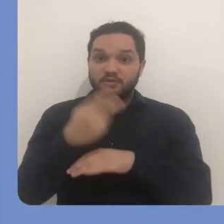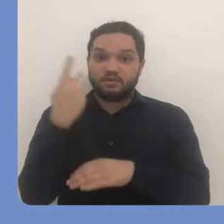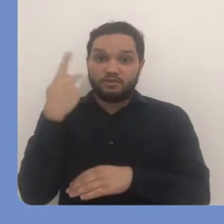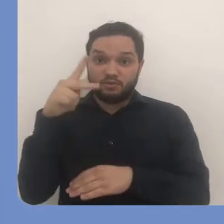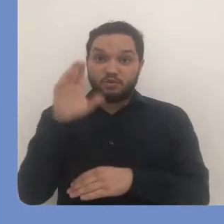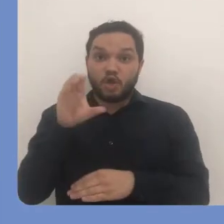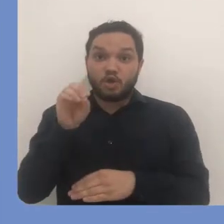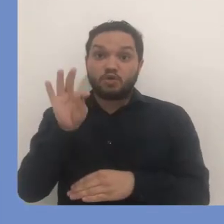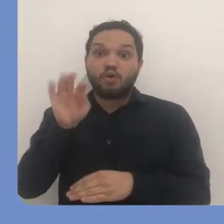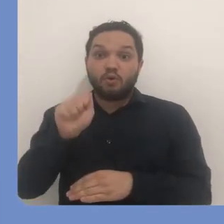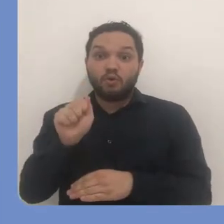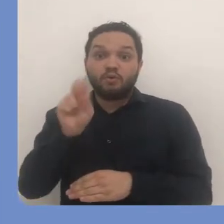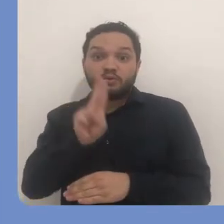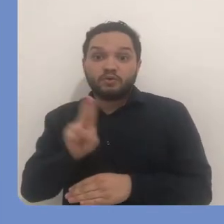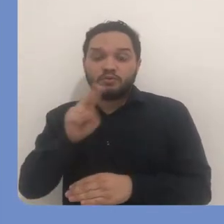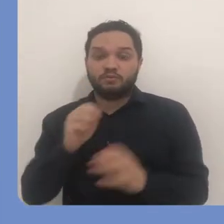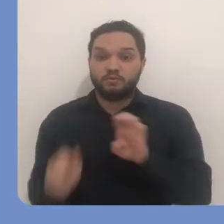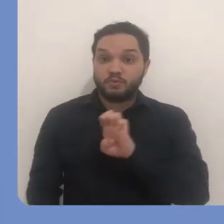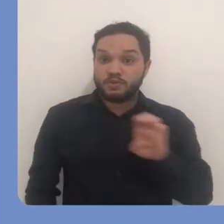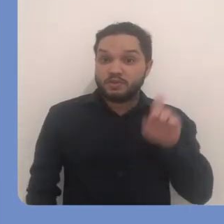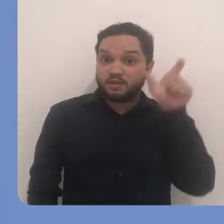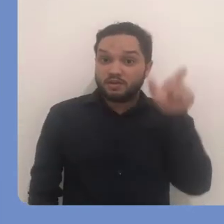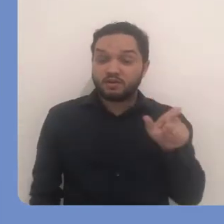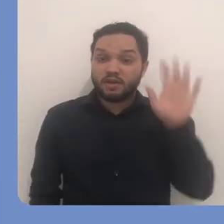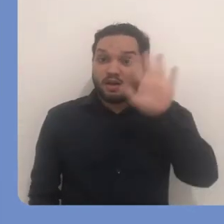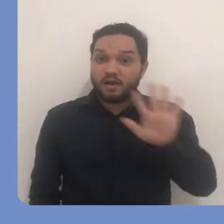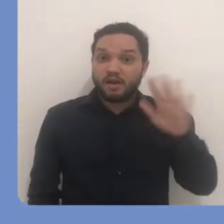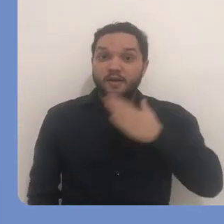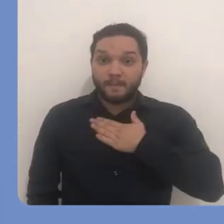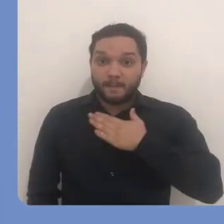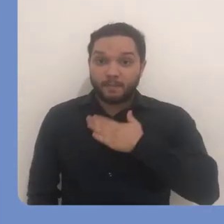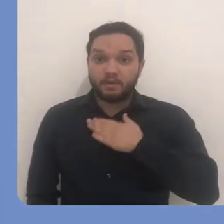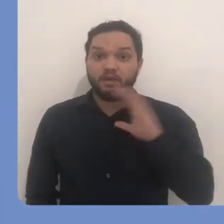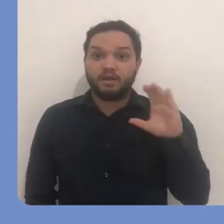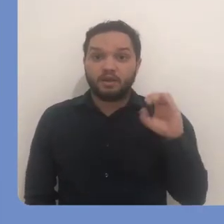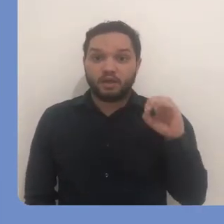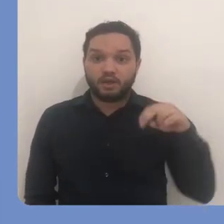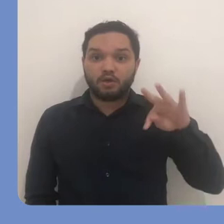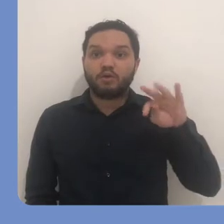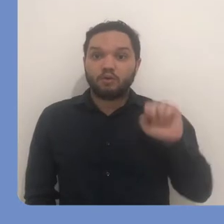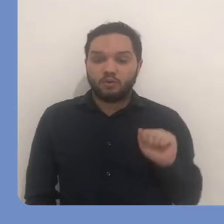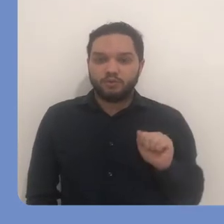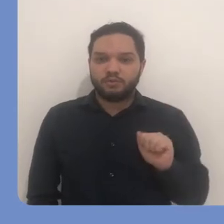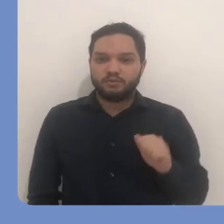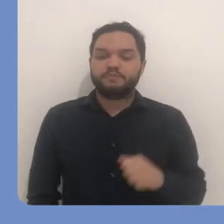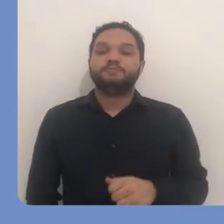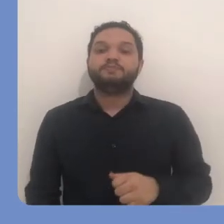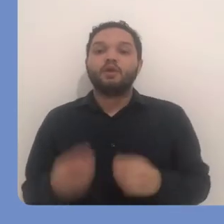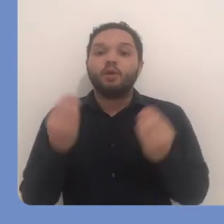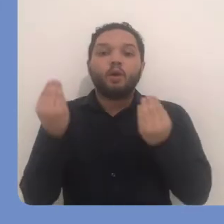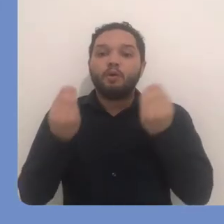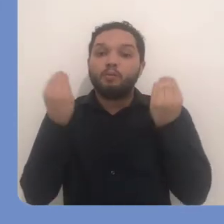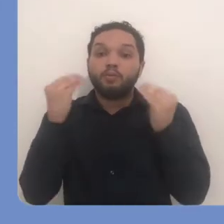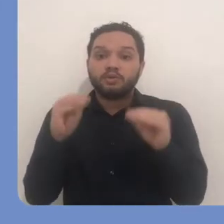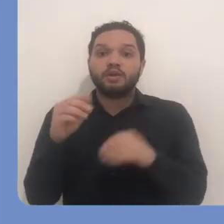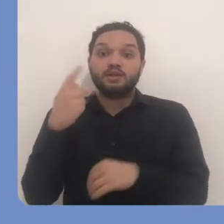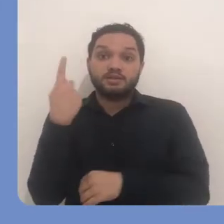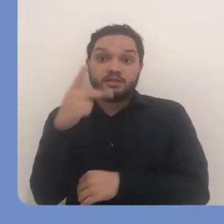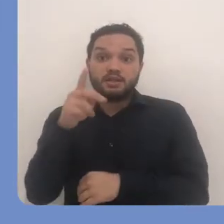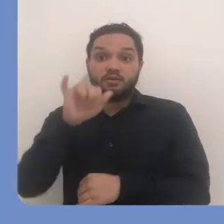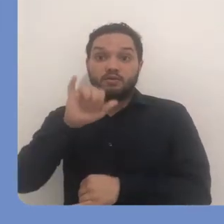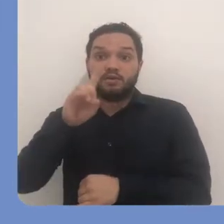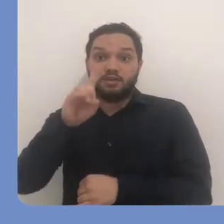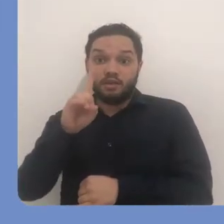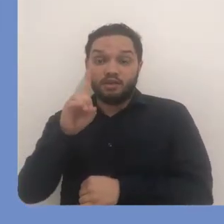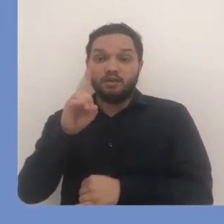acessar a sua conta de usuário no menu lateral esquerdo na área Minha Conta. O modelo de autenticação é